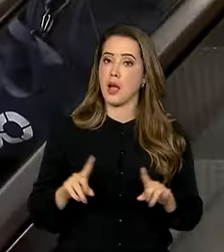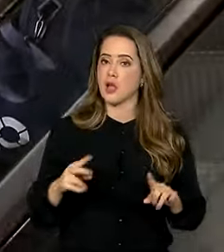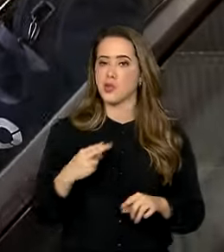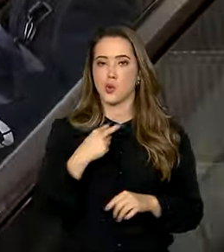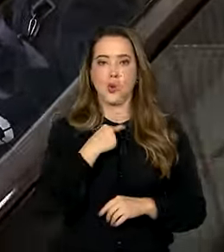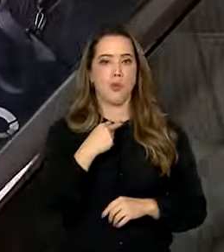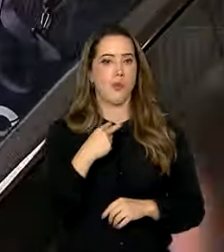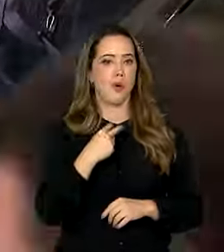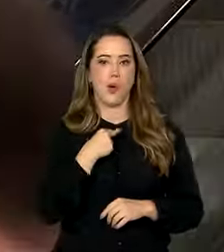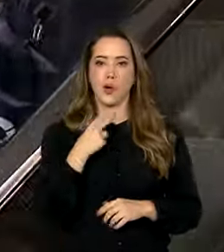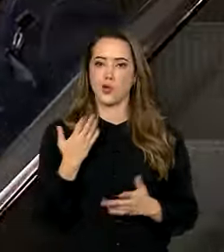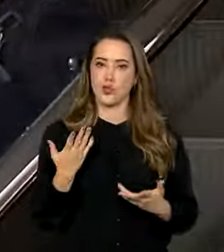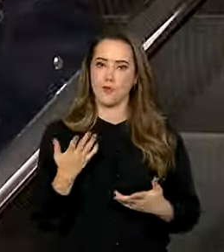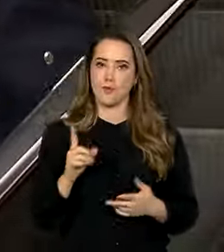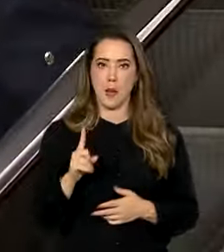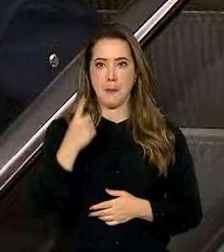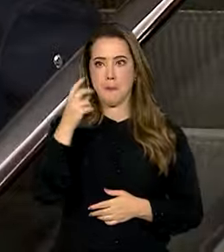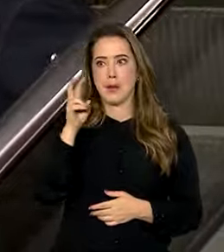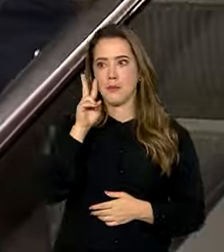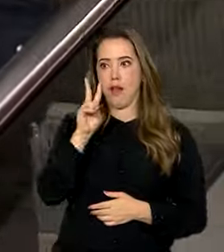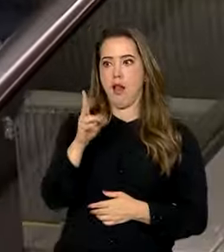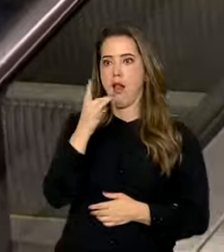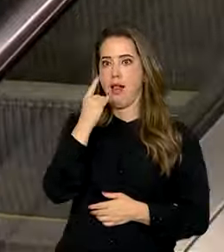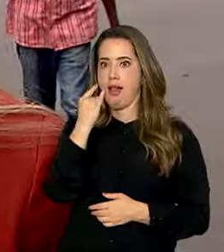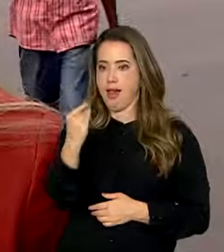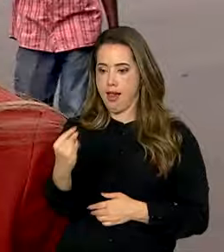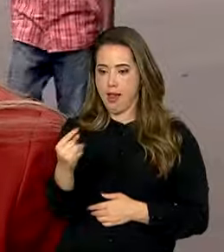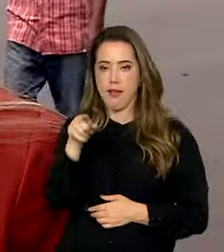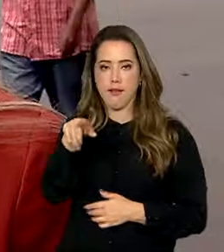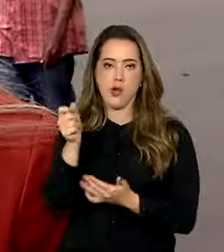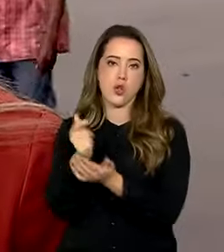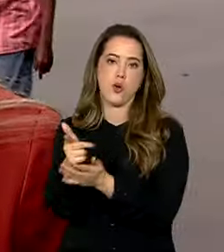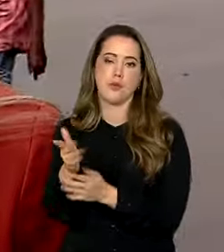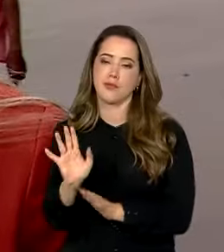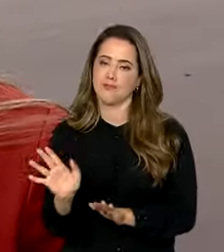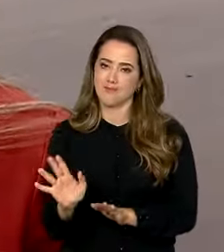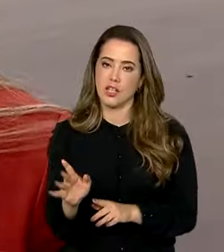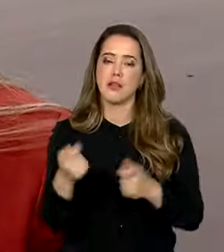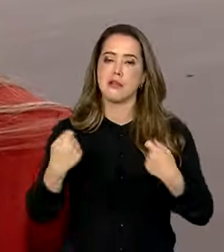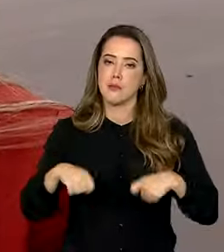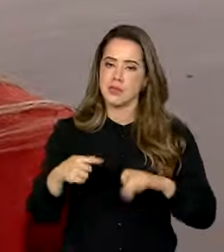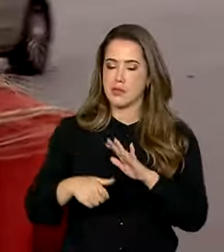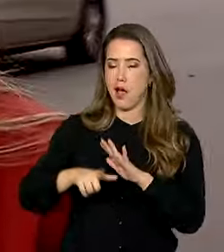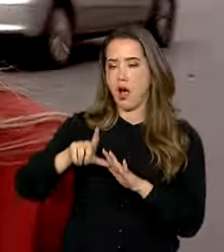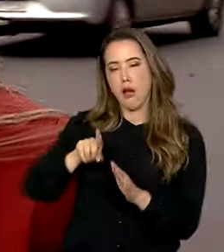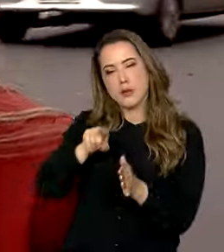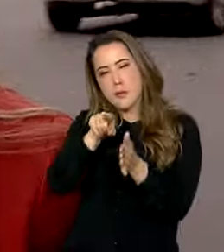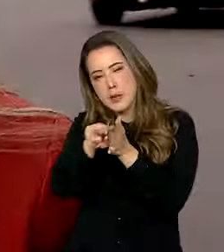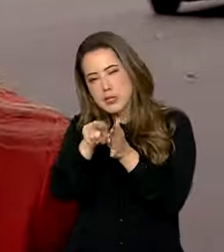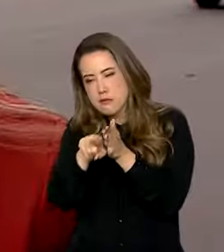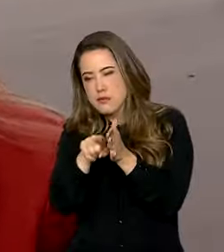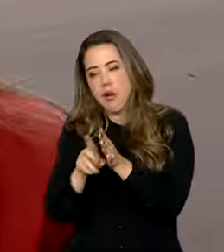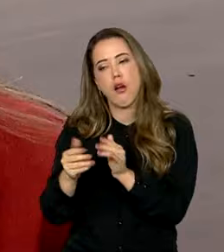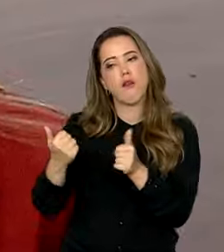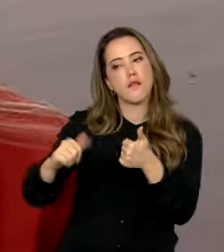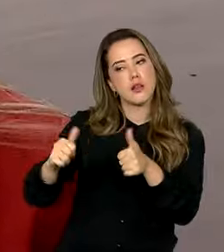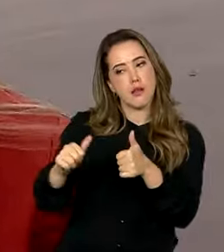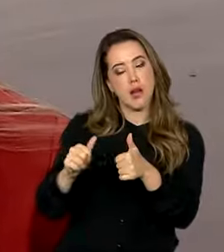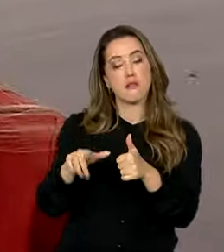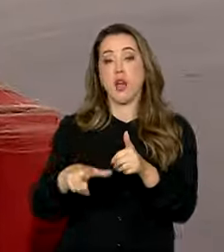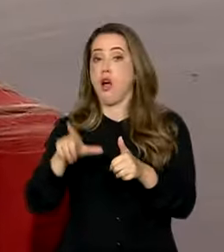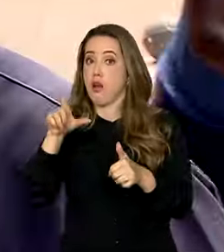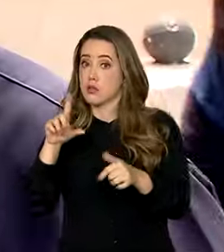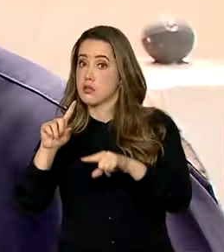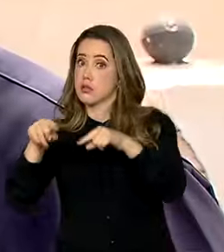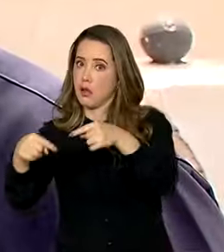deixar se levar pela primeira tentação que aparece. A gente precisa dar sempre aquela pessoa dada antes, pré, pós e depois também, para a gente